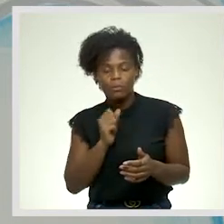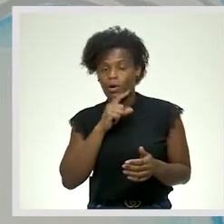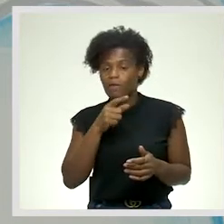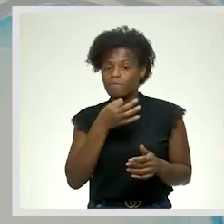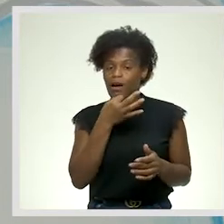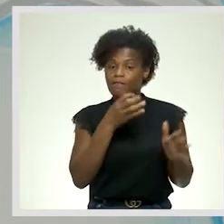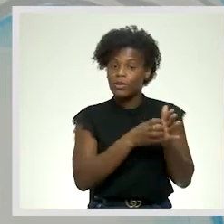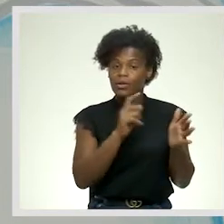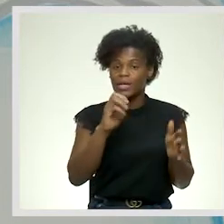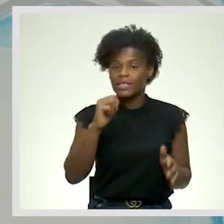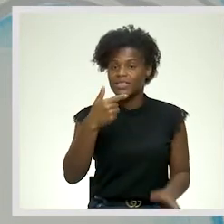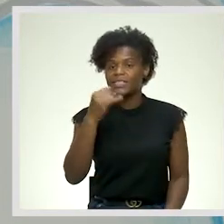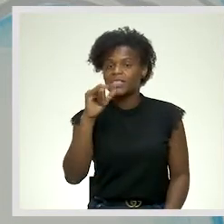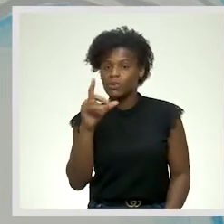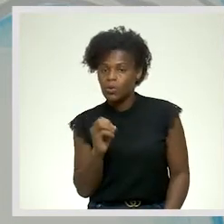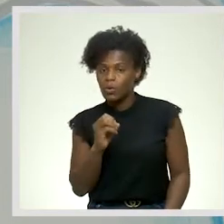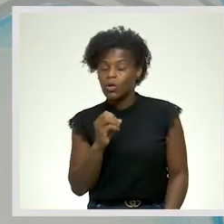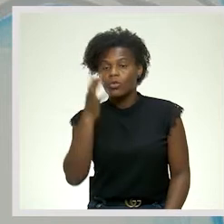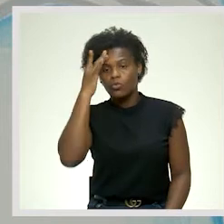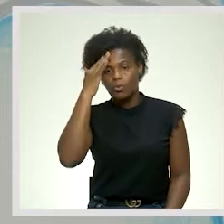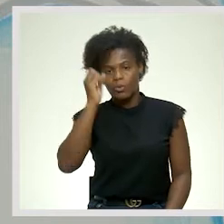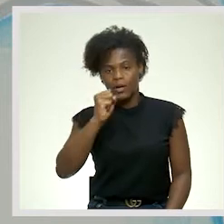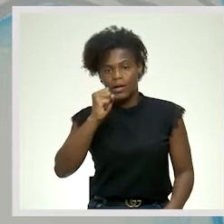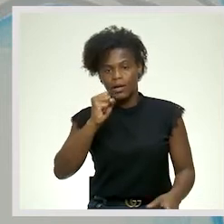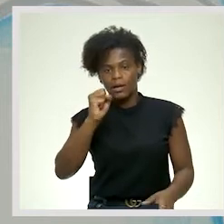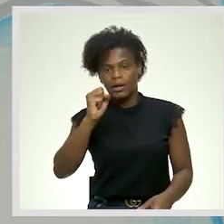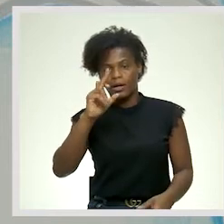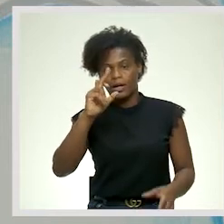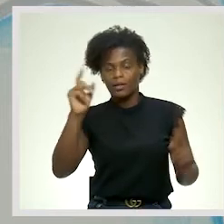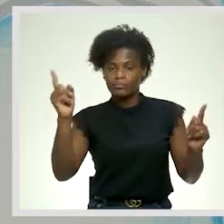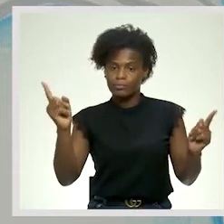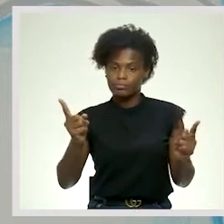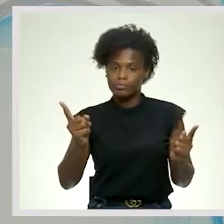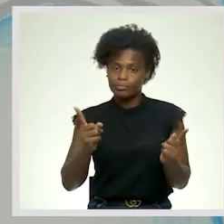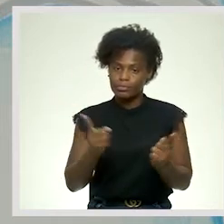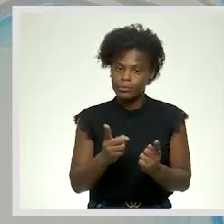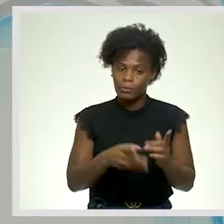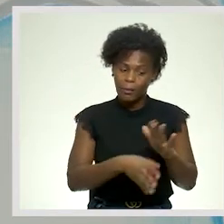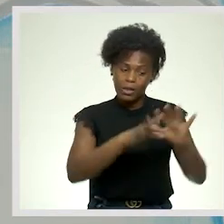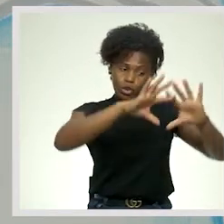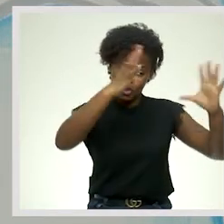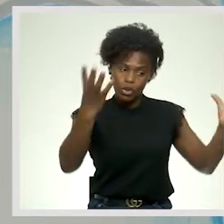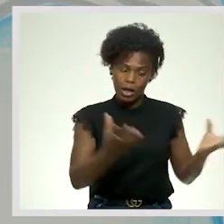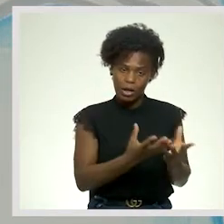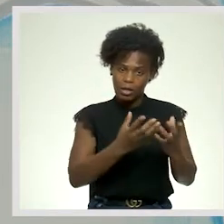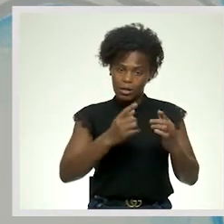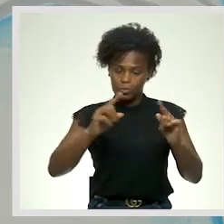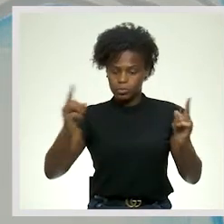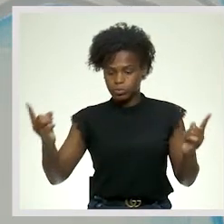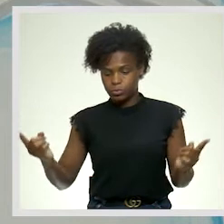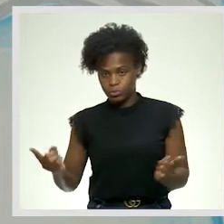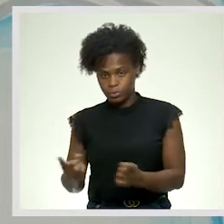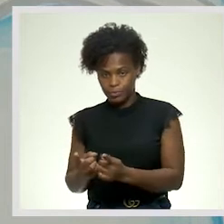figura de estilo que se chama Enumeração gradativa descendente, quando você parte do geral para o particular.